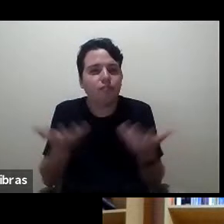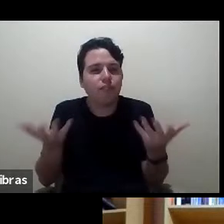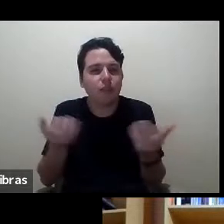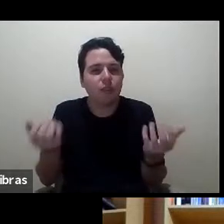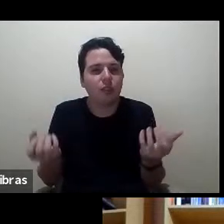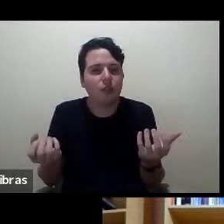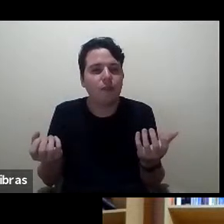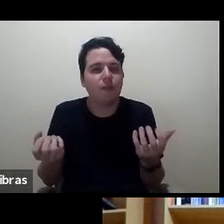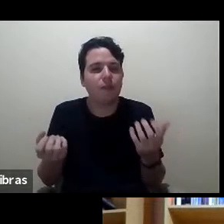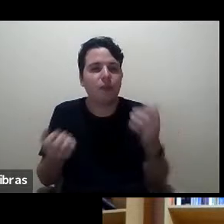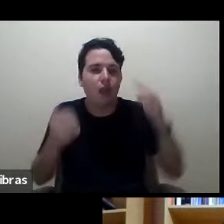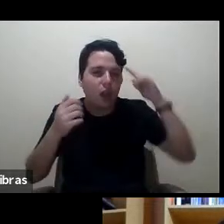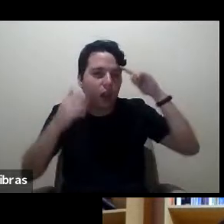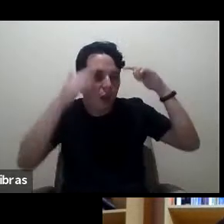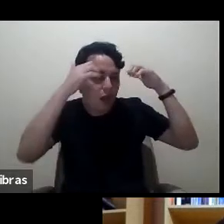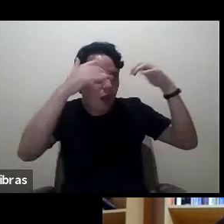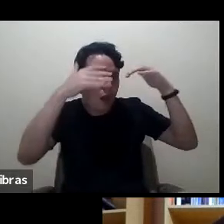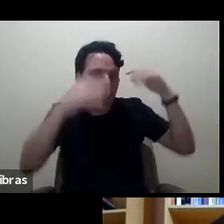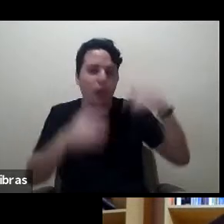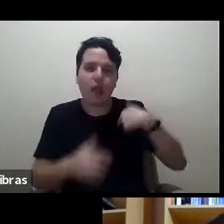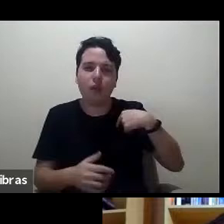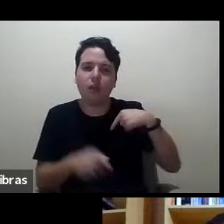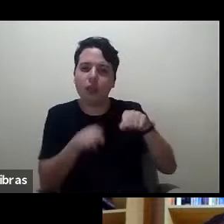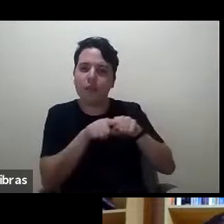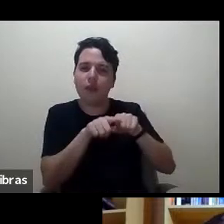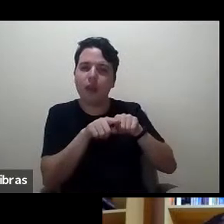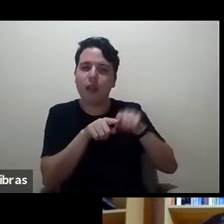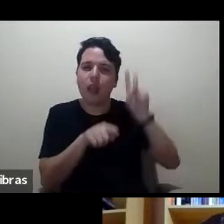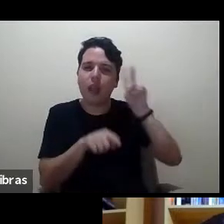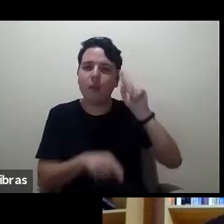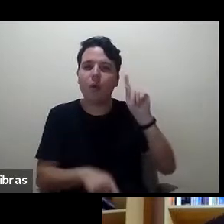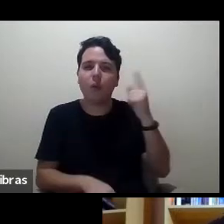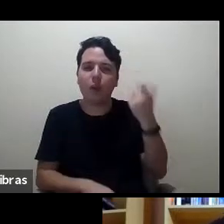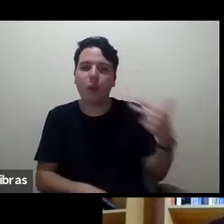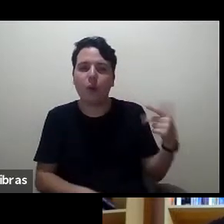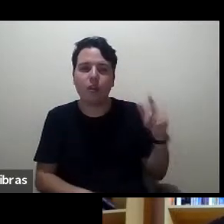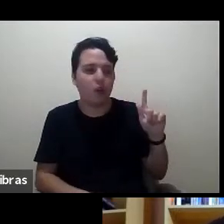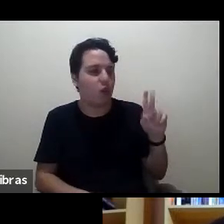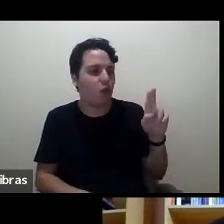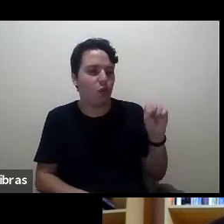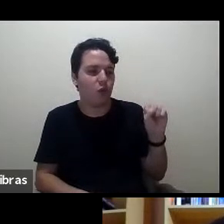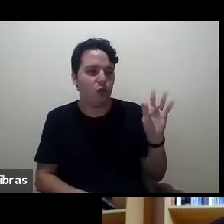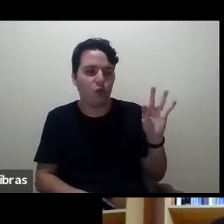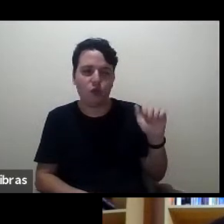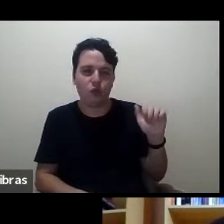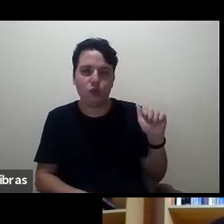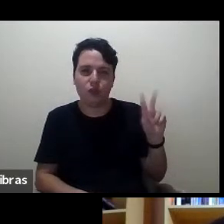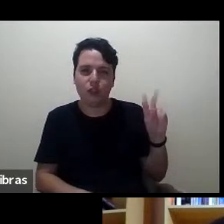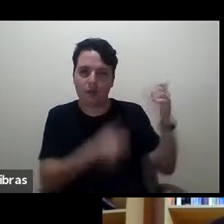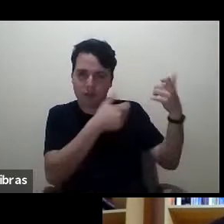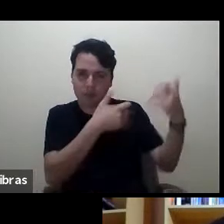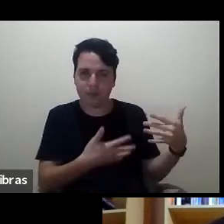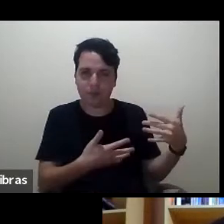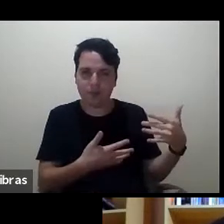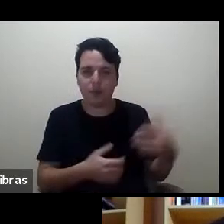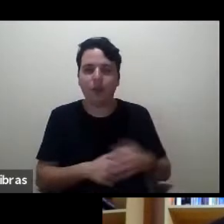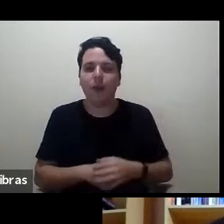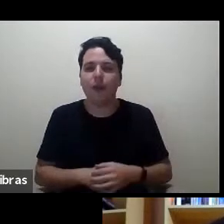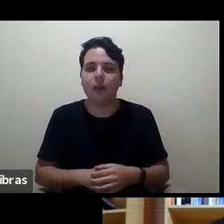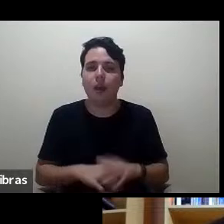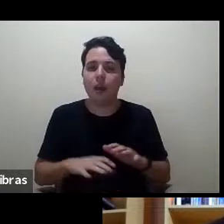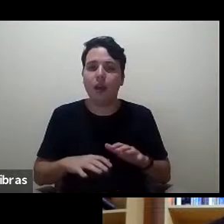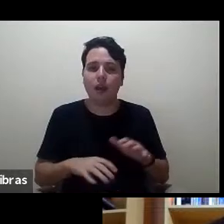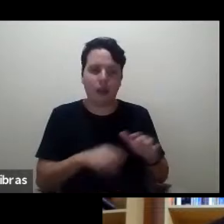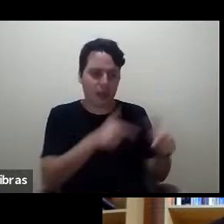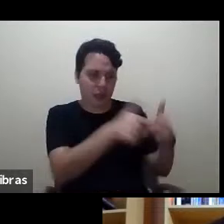lembrar uma coisa que o Gustavo dizia Gustavo disse quando eu resenho o trabalho eu preciso fazer